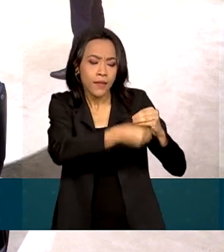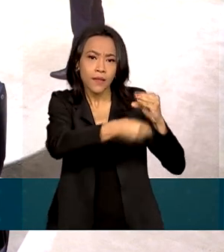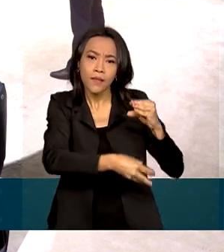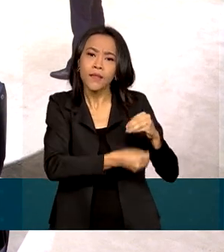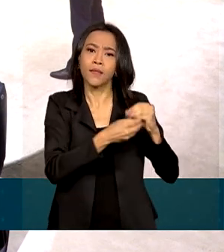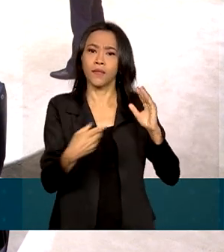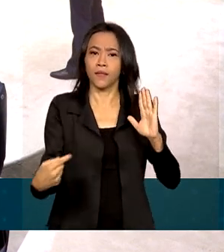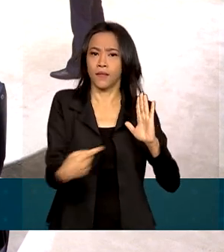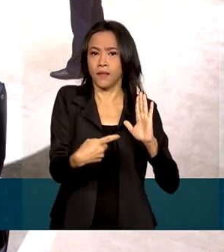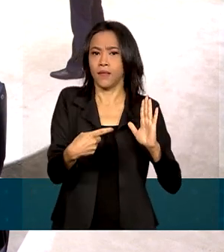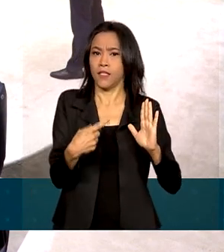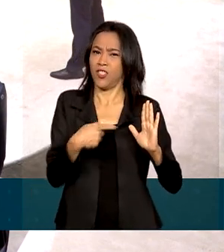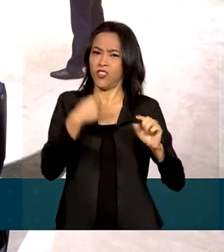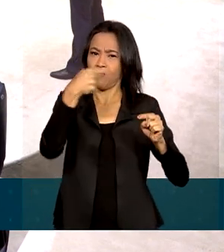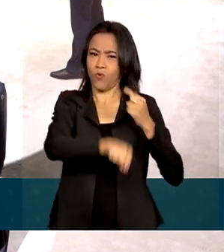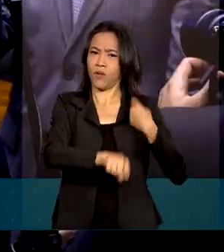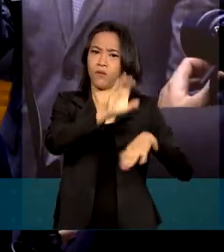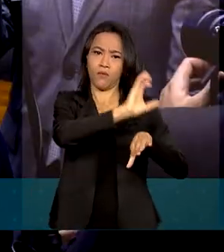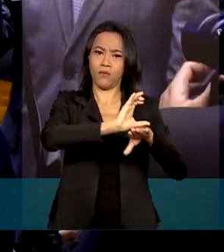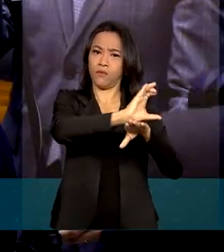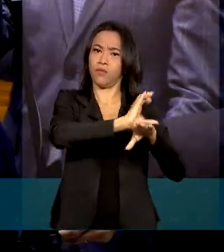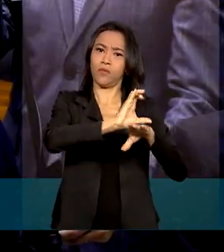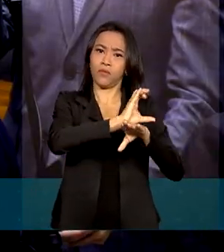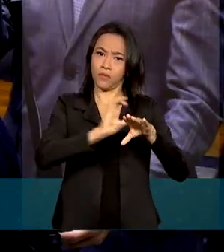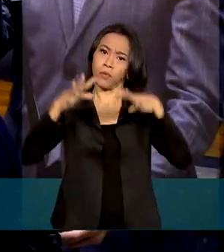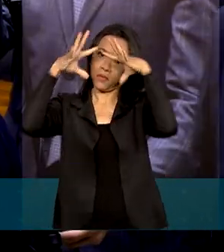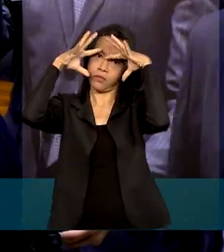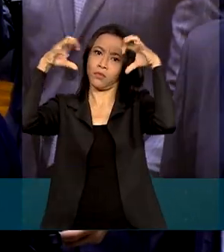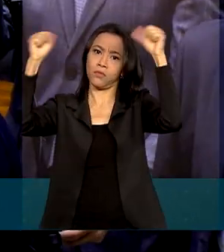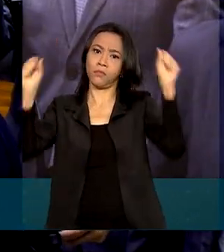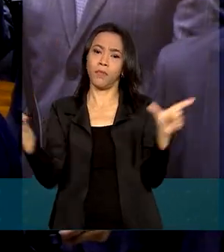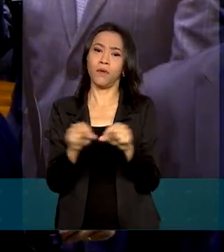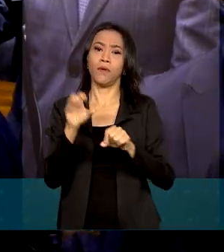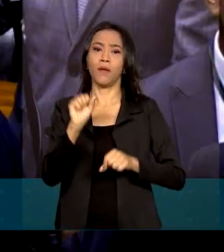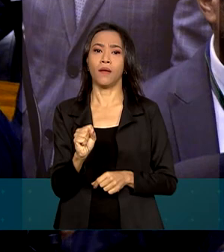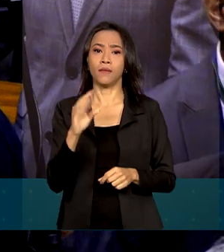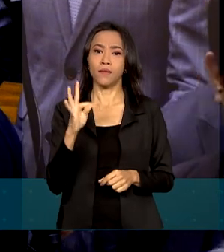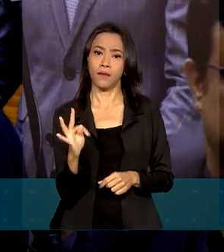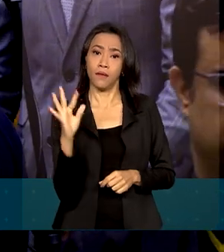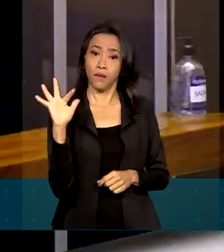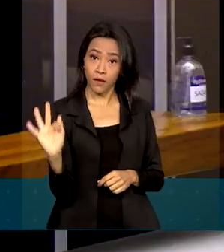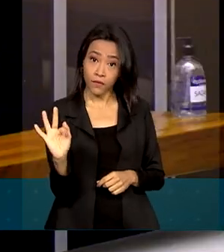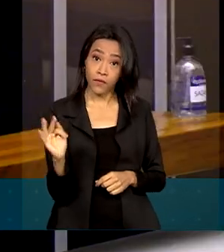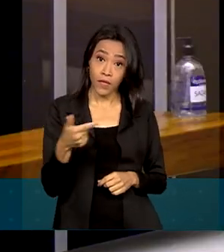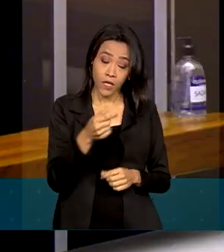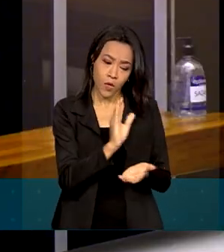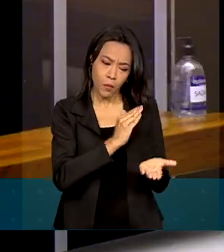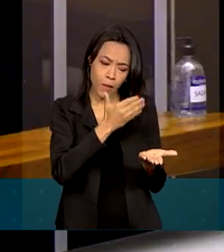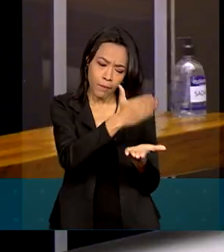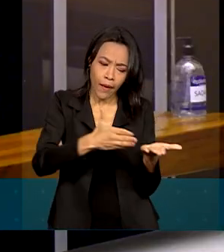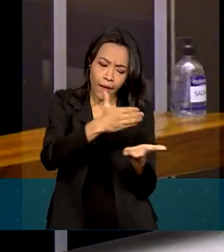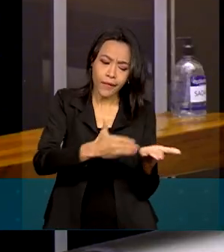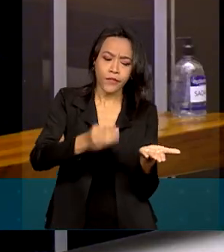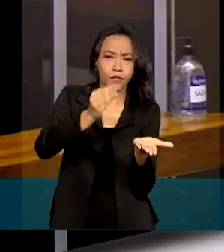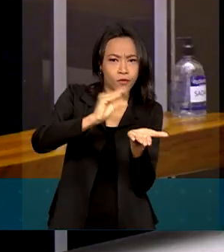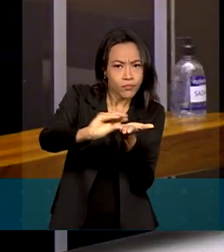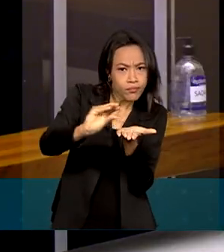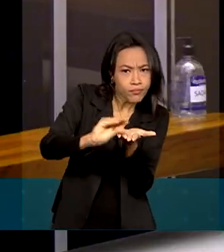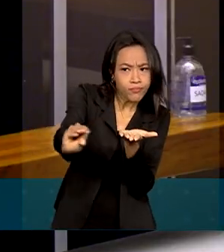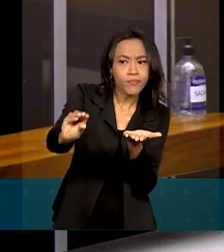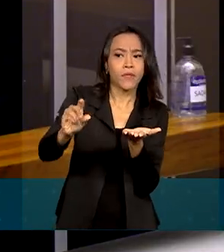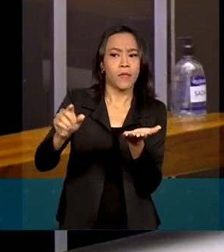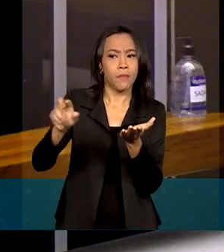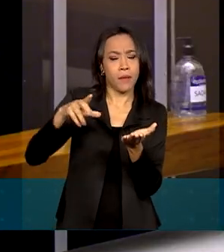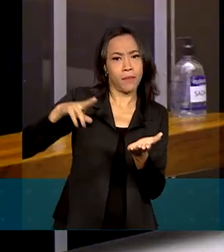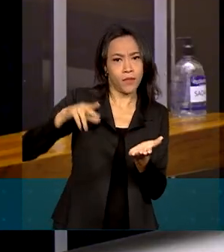consideradas inconstitucionais pelo Supremo Tribunal Federal. Parte desses recursos vai para as emendas individuais e